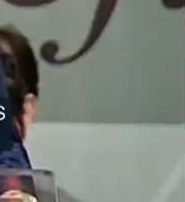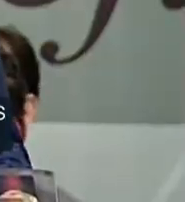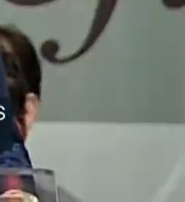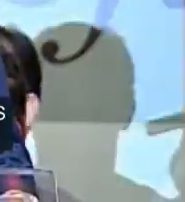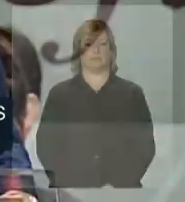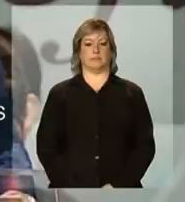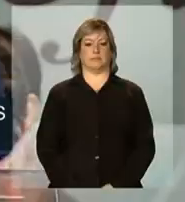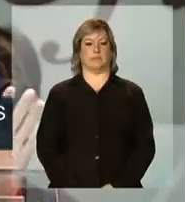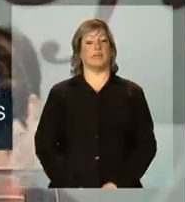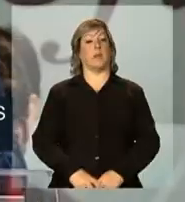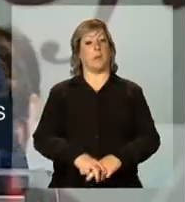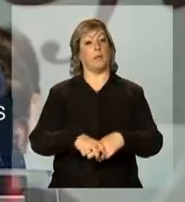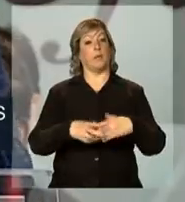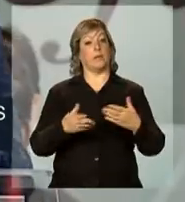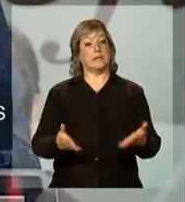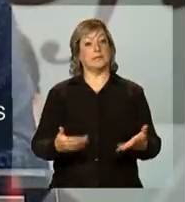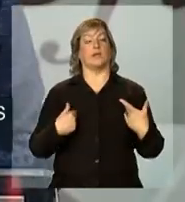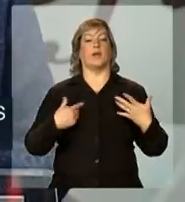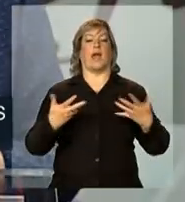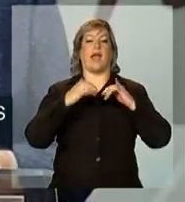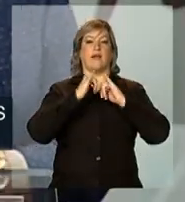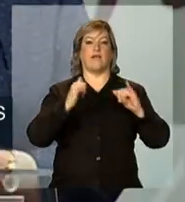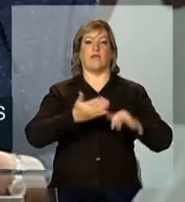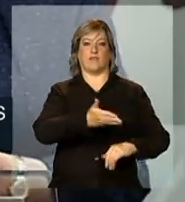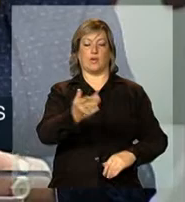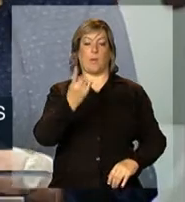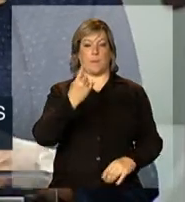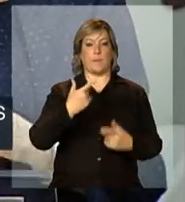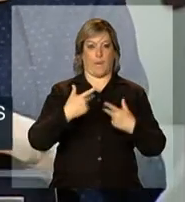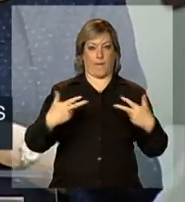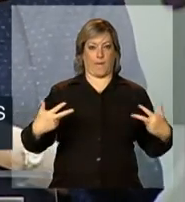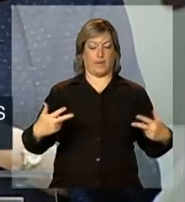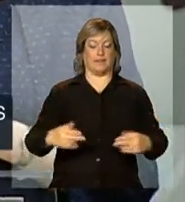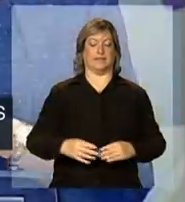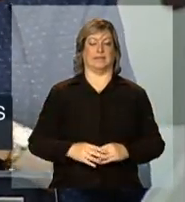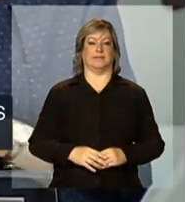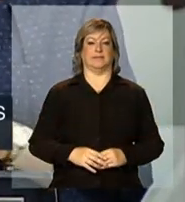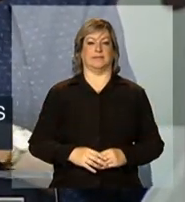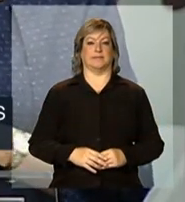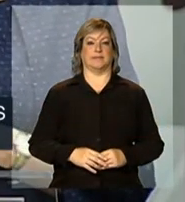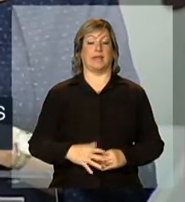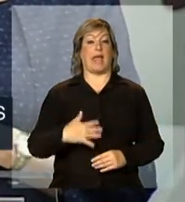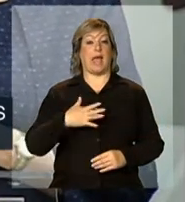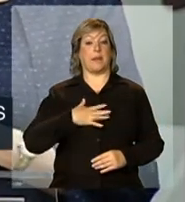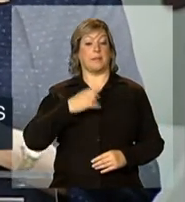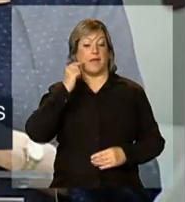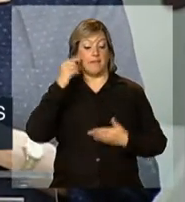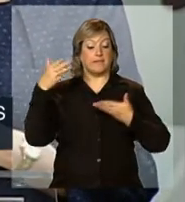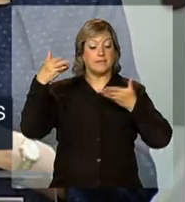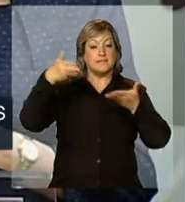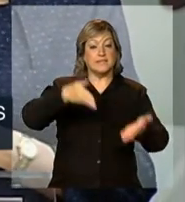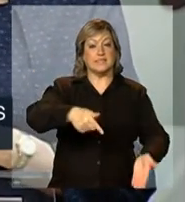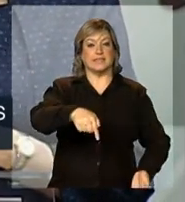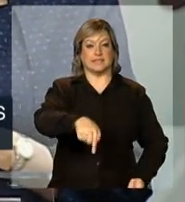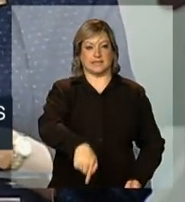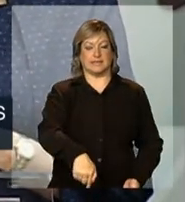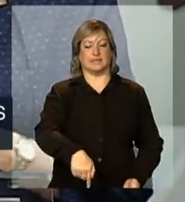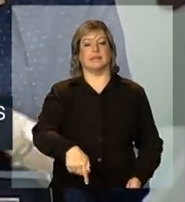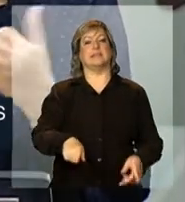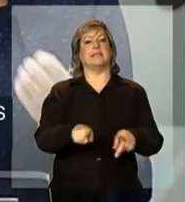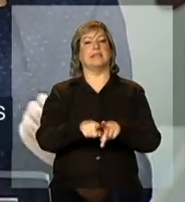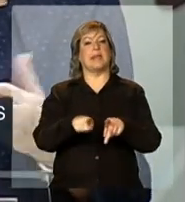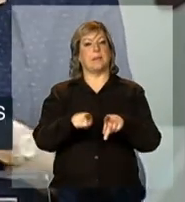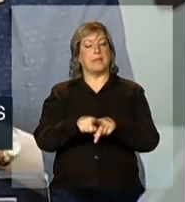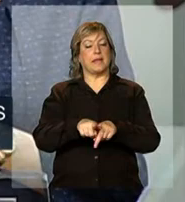Por isso eu quero dizer para vocês uma coisa, a minha presença aqui também tem uma outra, cara,